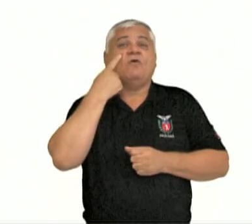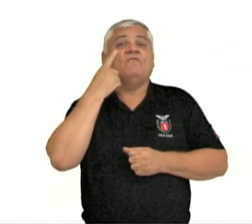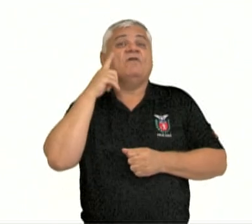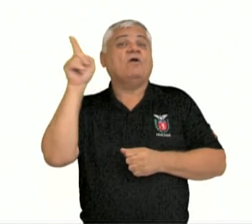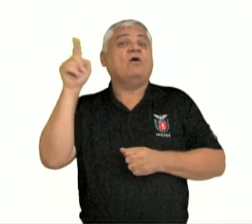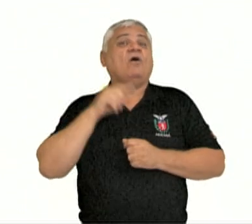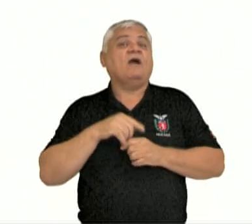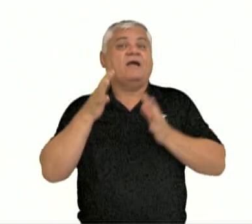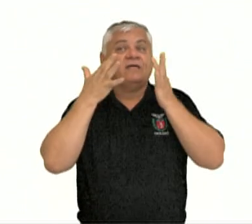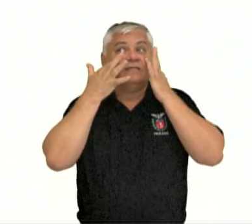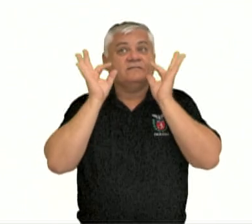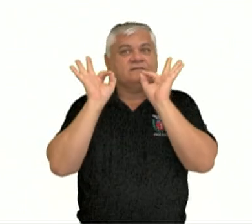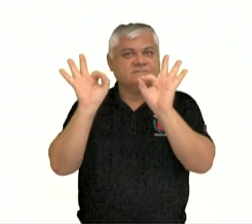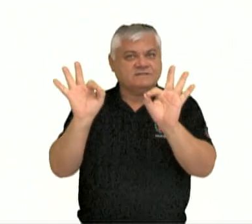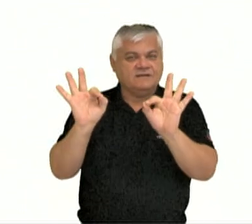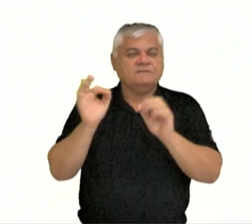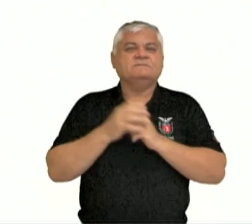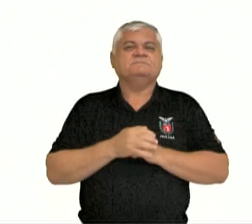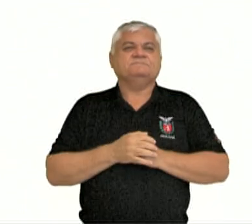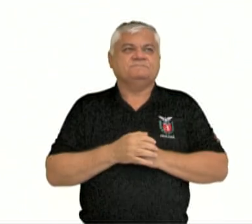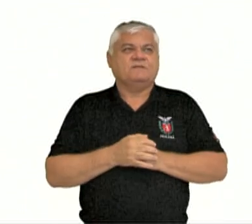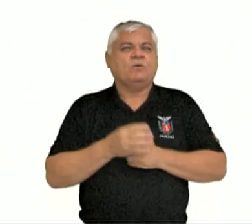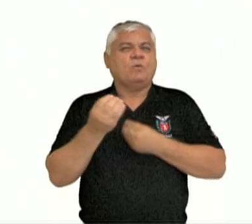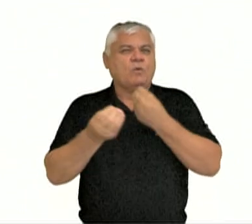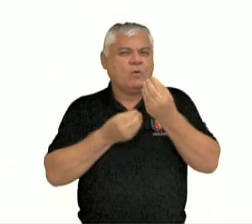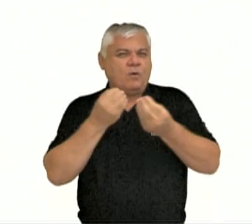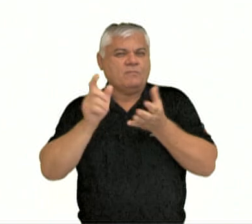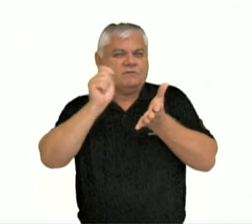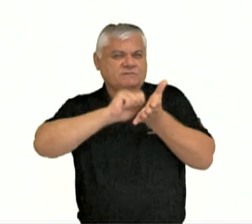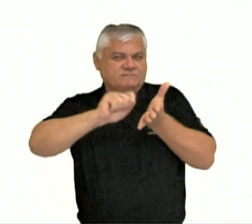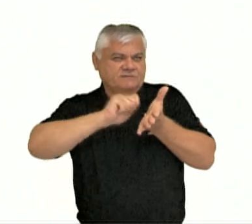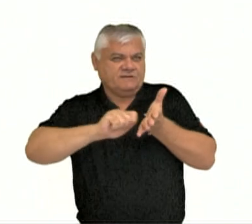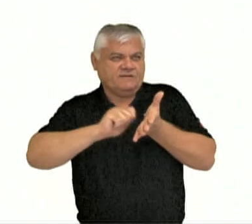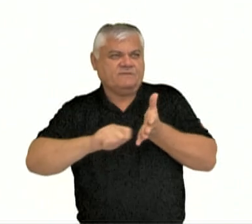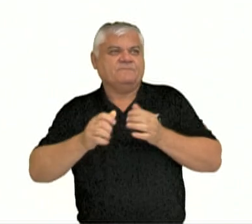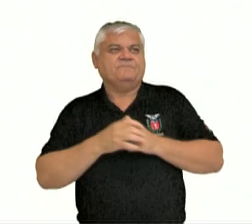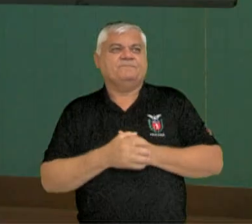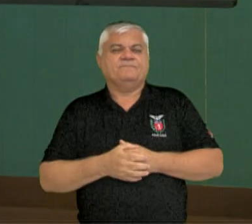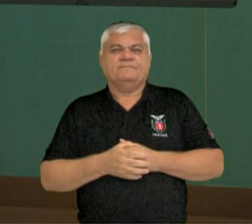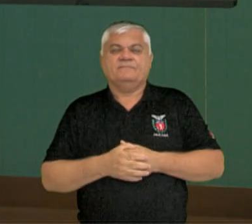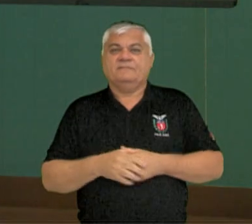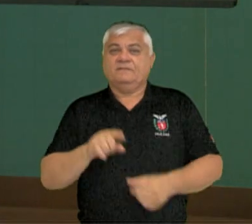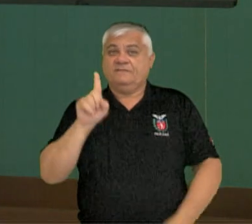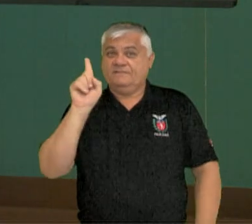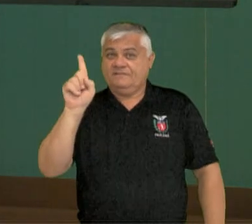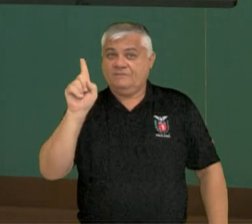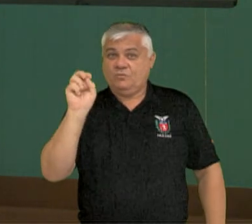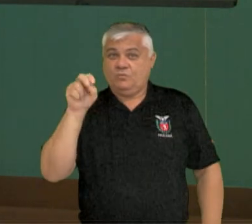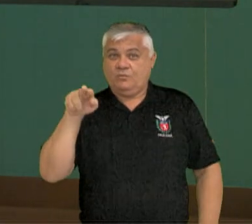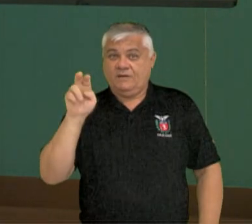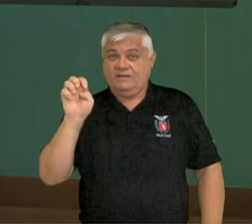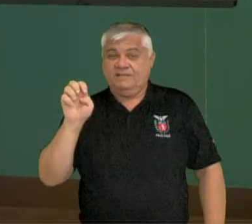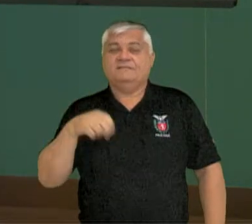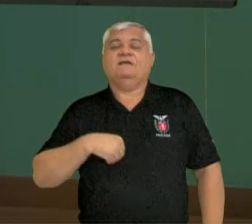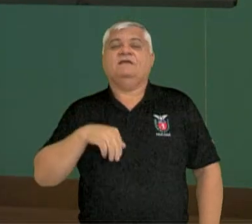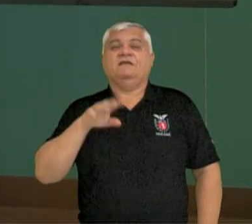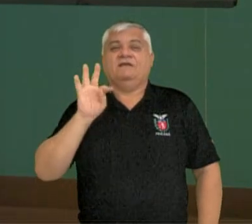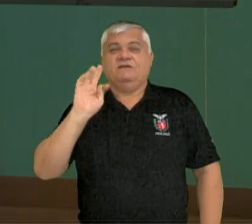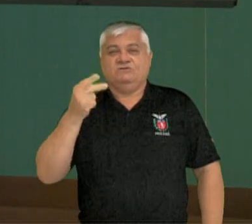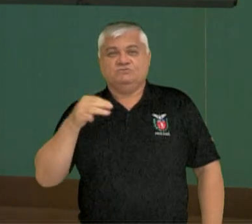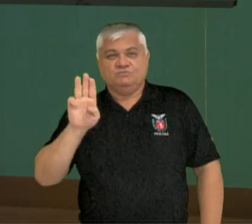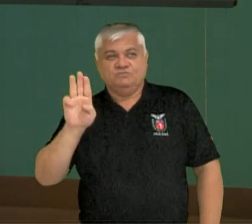presta atenção na pronúncia, na escrita. Então let's go! 1, 2,